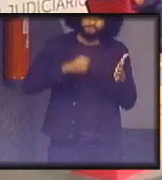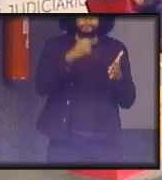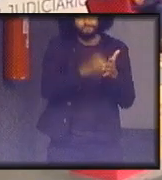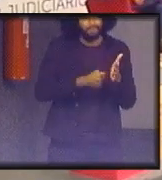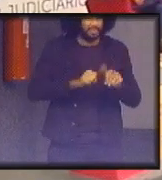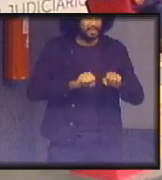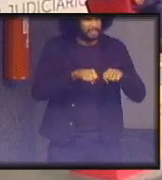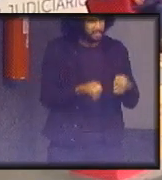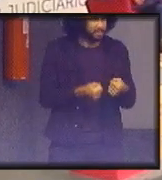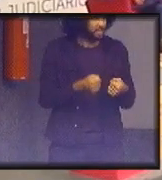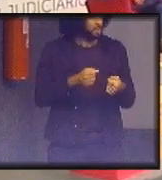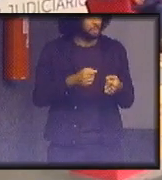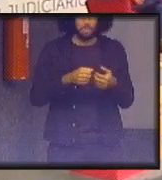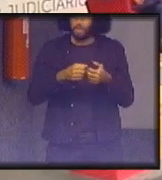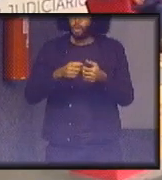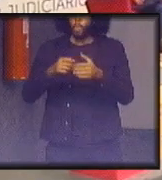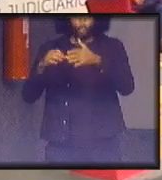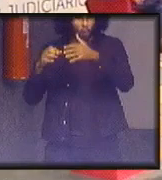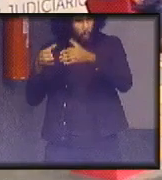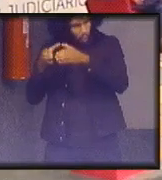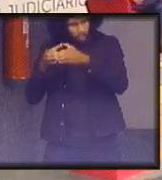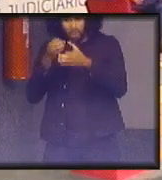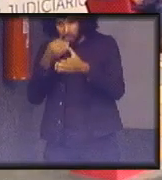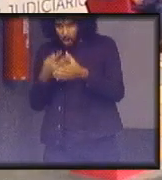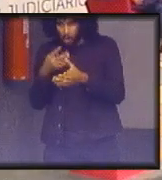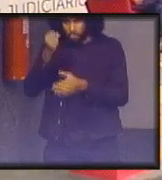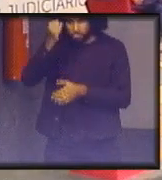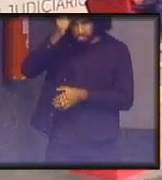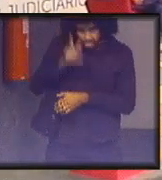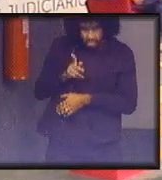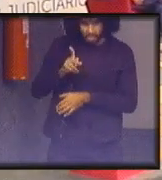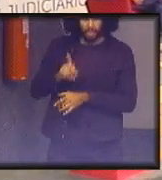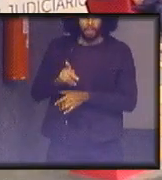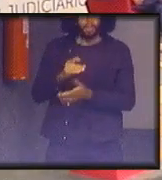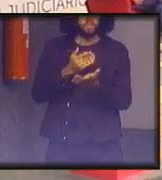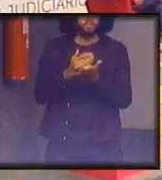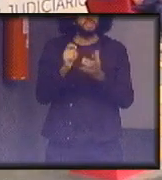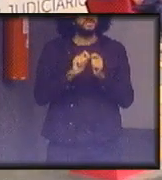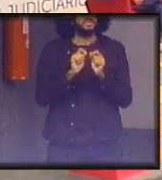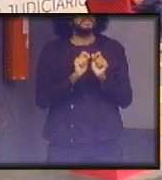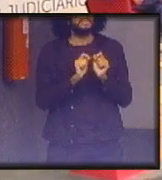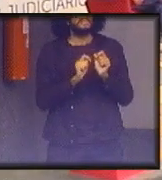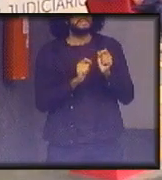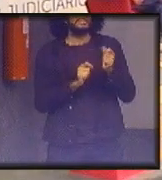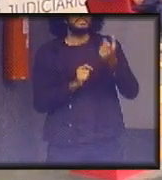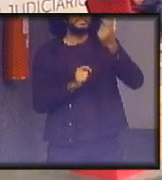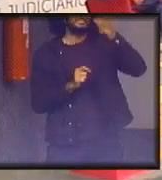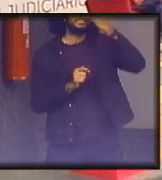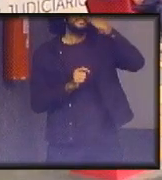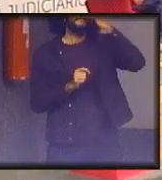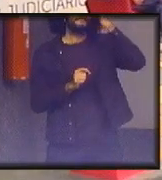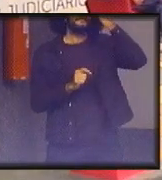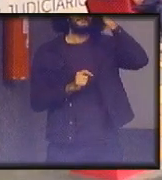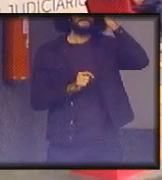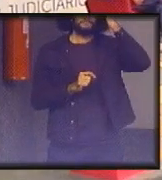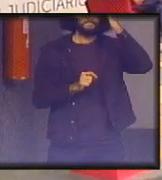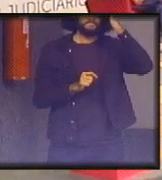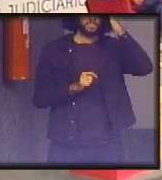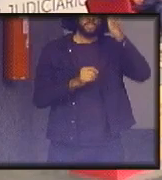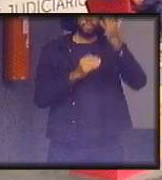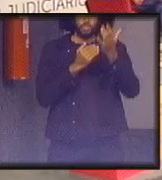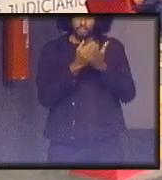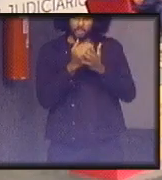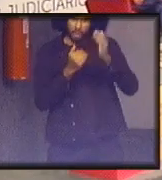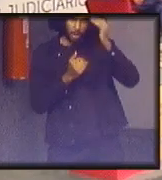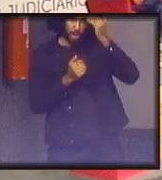boa gente esperta né? e eles começaram a cair a ficha deles e eles começaram a entender